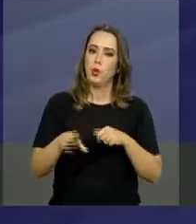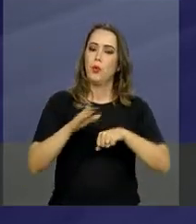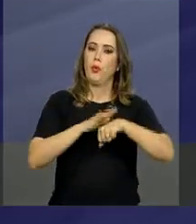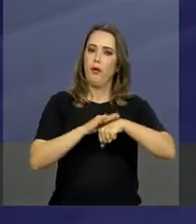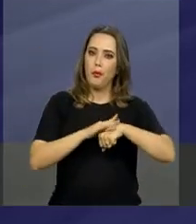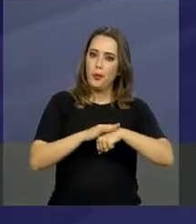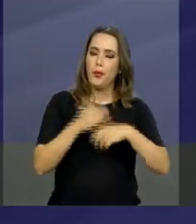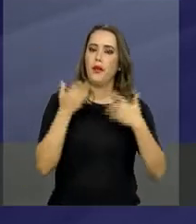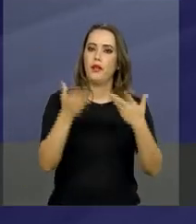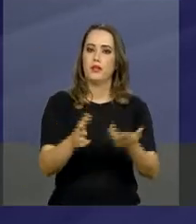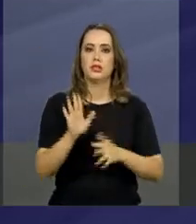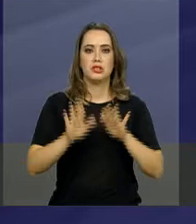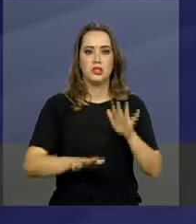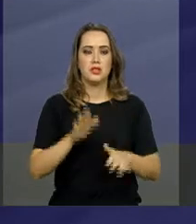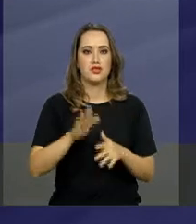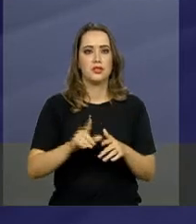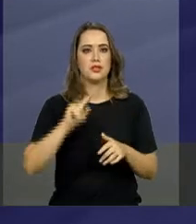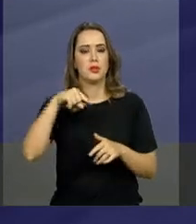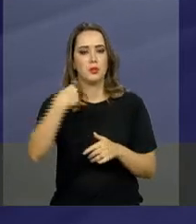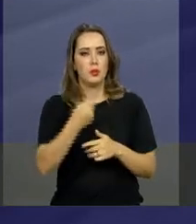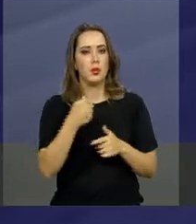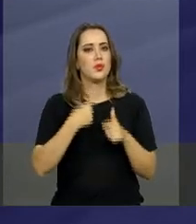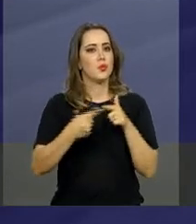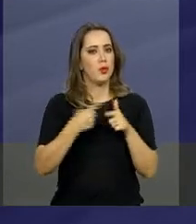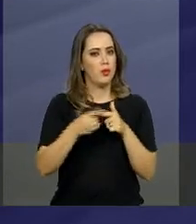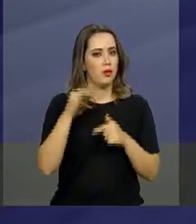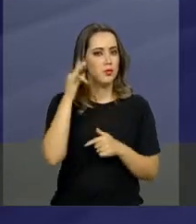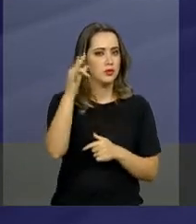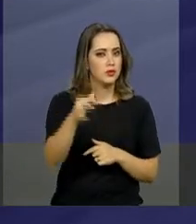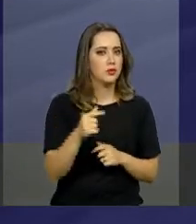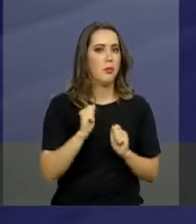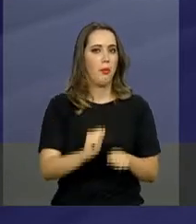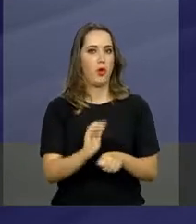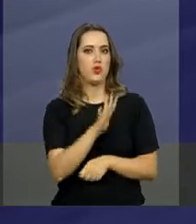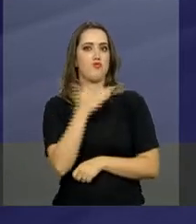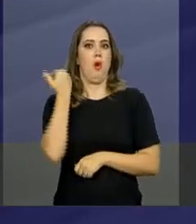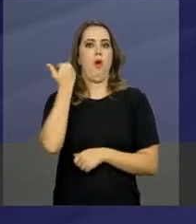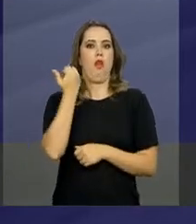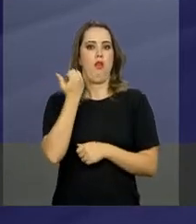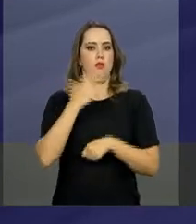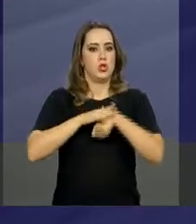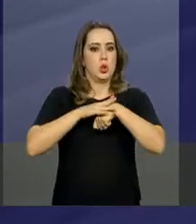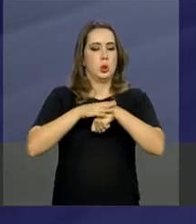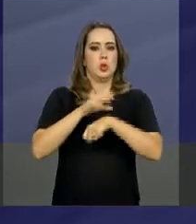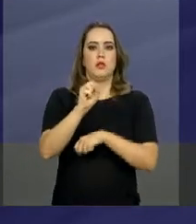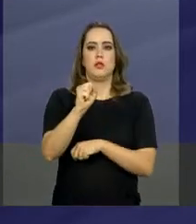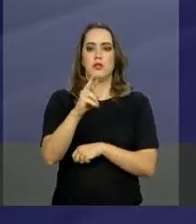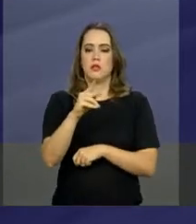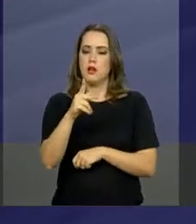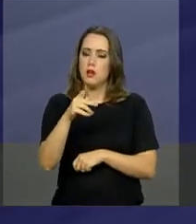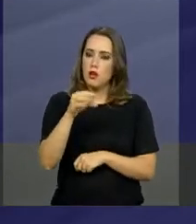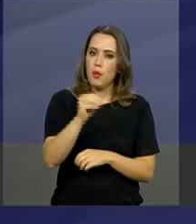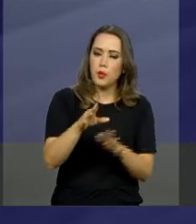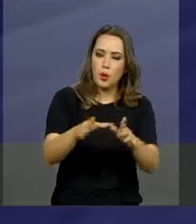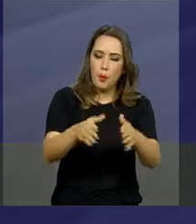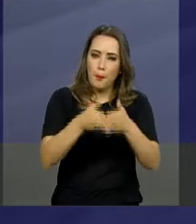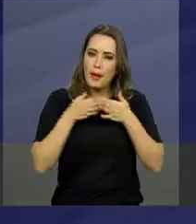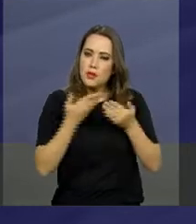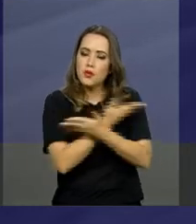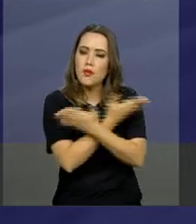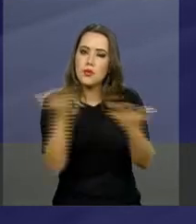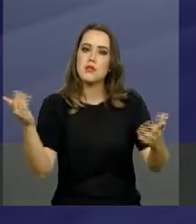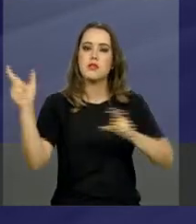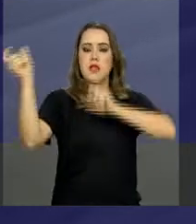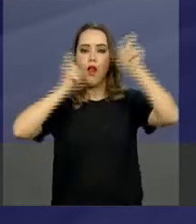Algumas, com algumas sequelas, podemos chegar até a morte. Então, eu faço esse apelo, esse alerta,